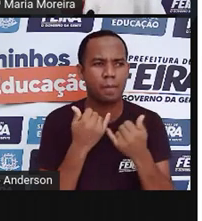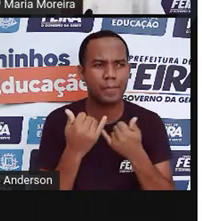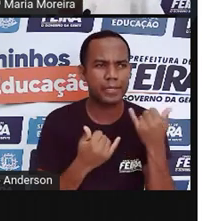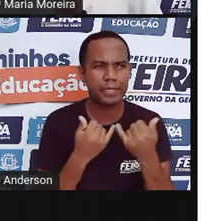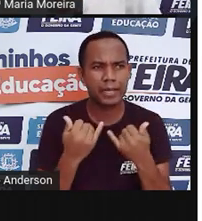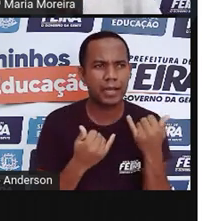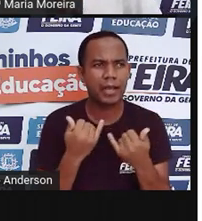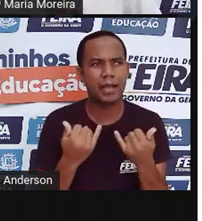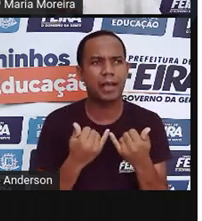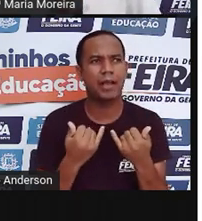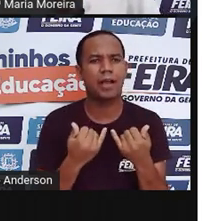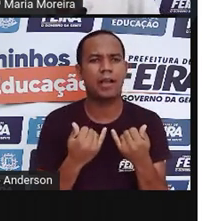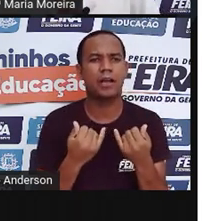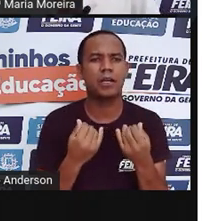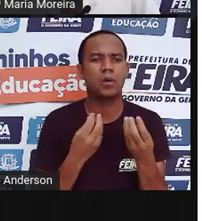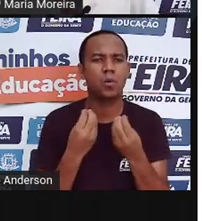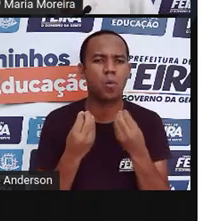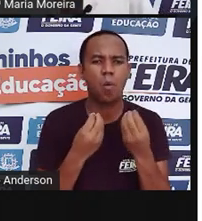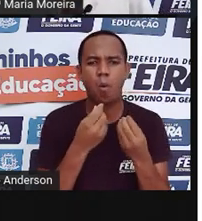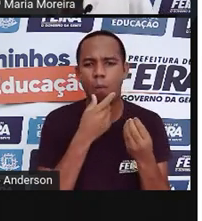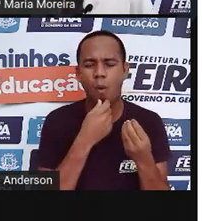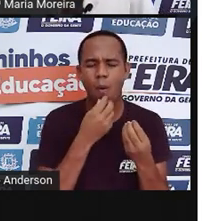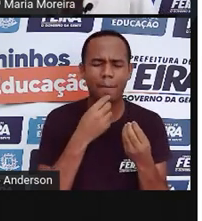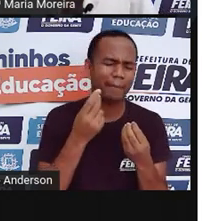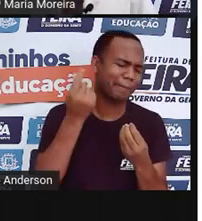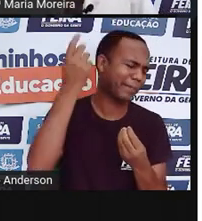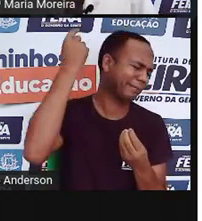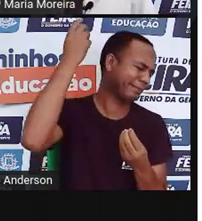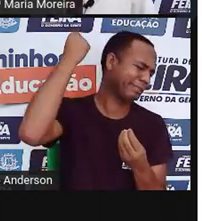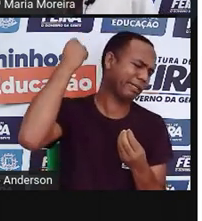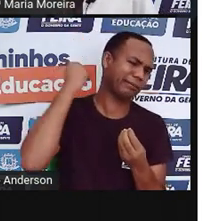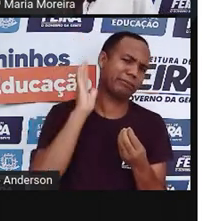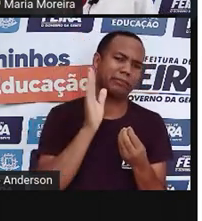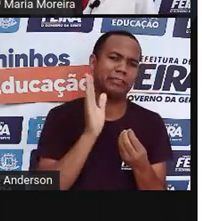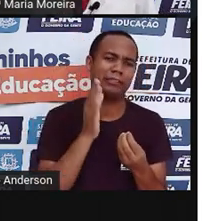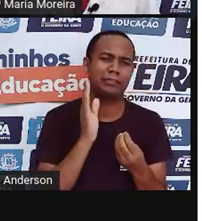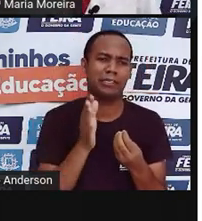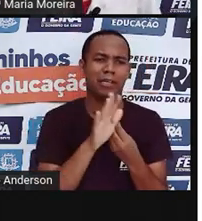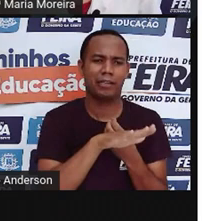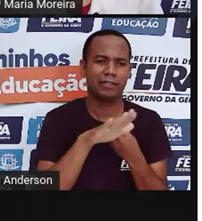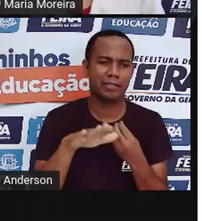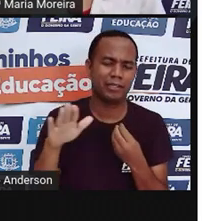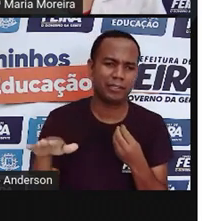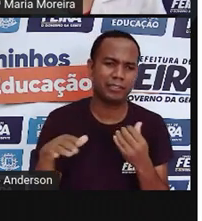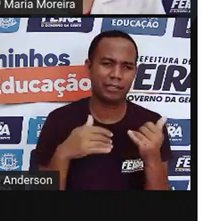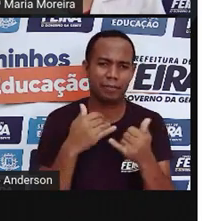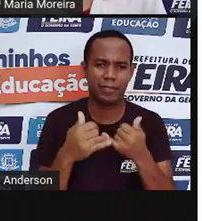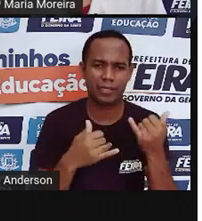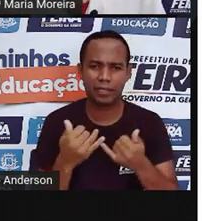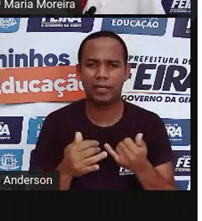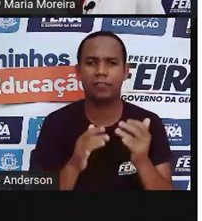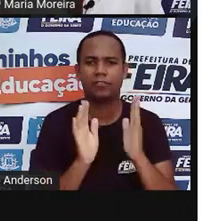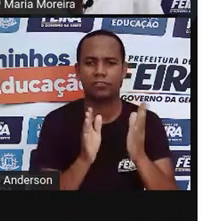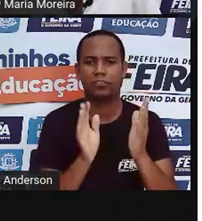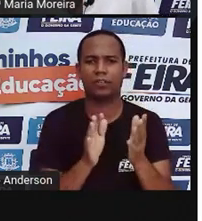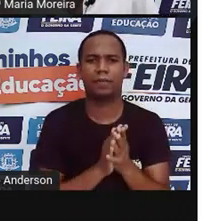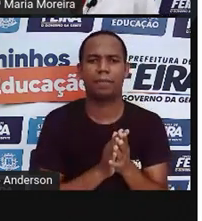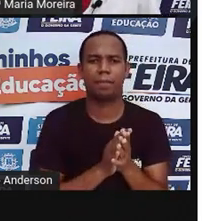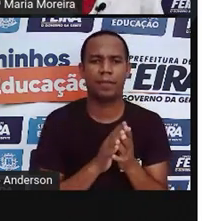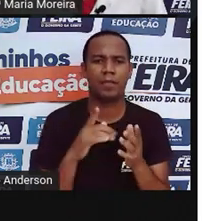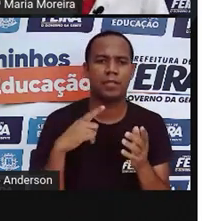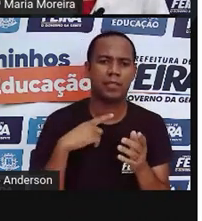acompanha o homem desde o início da sua história, não é isso? Inclusive, a prova vai falar aqui com vocês. Existem